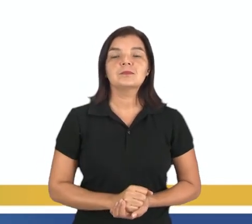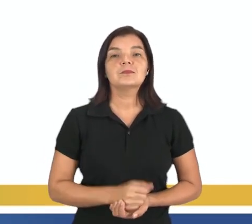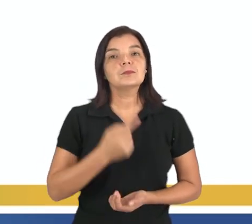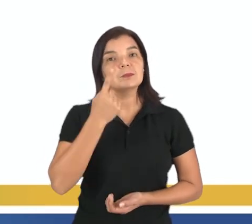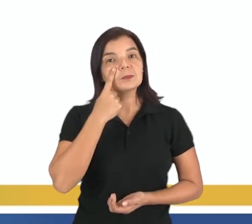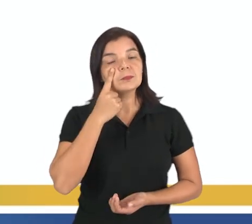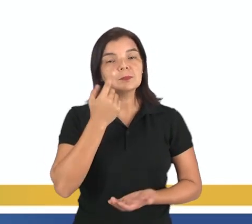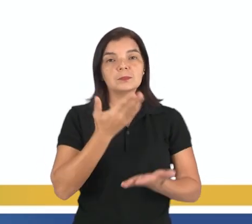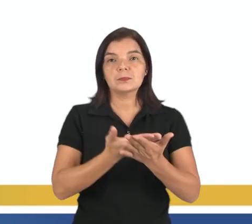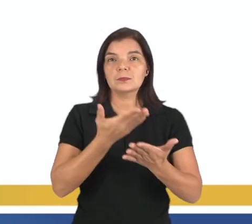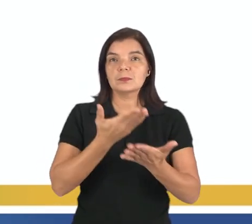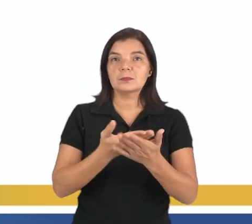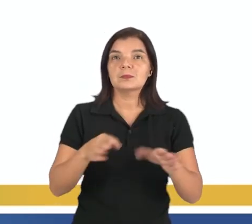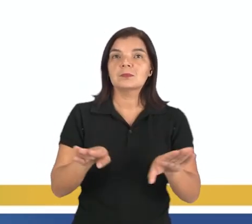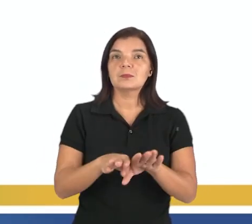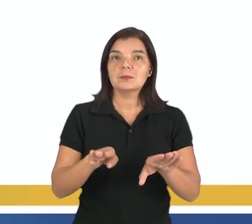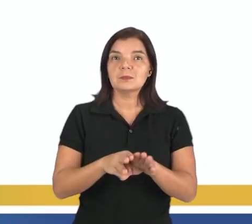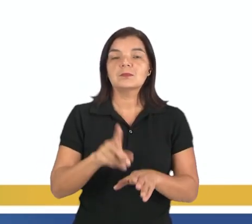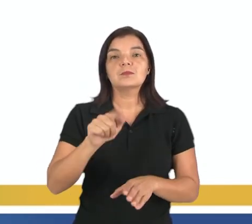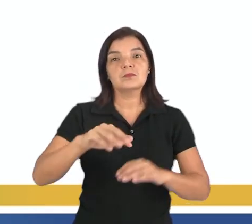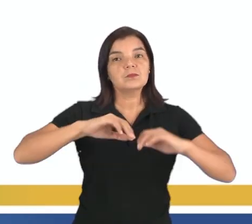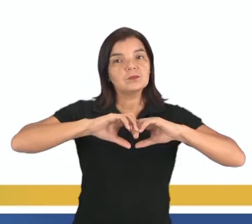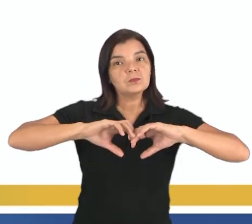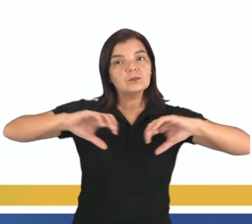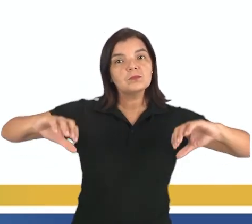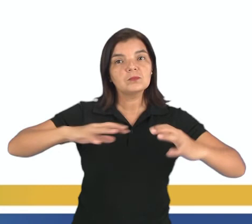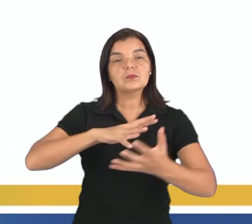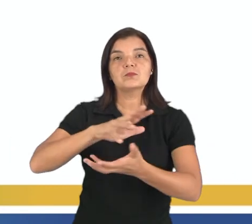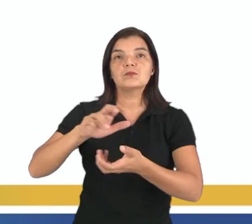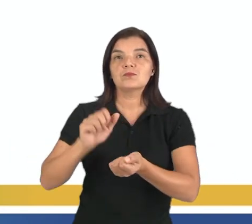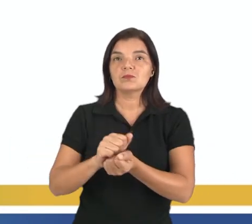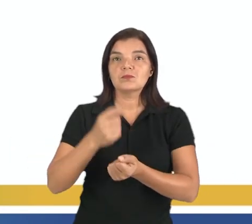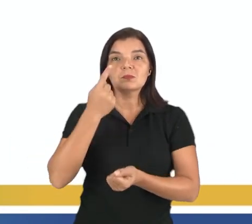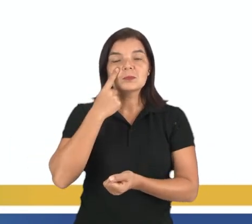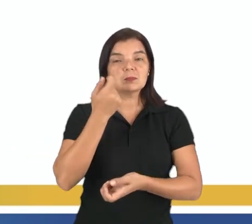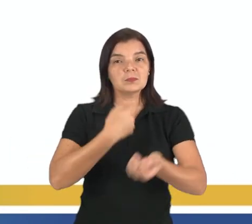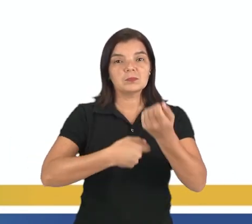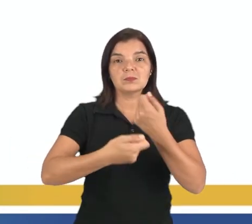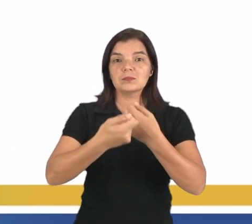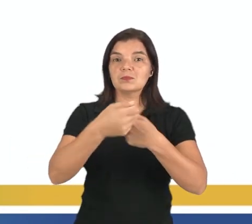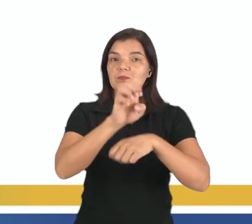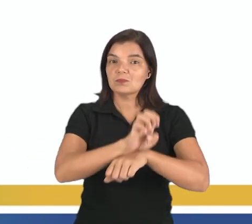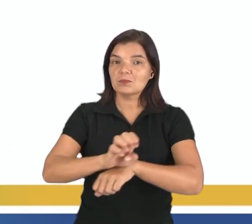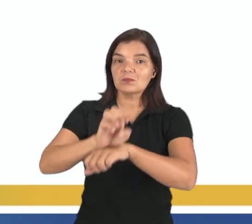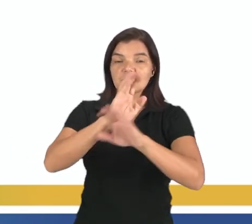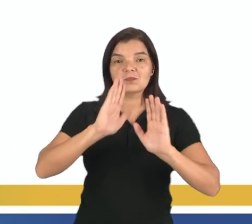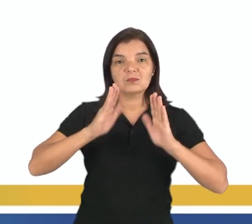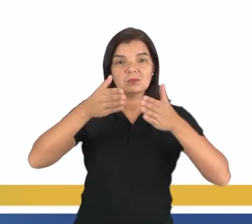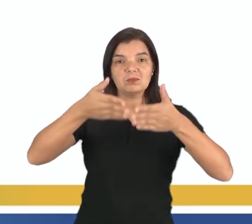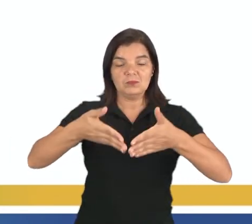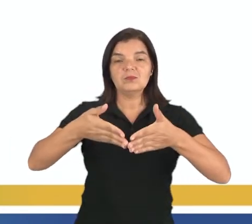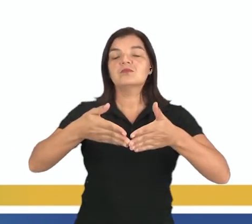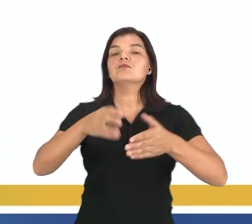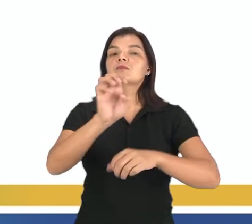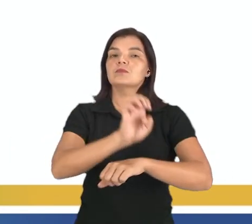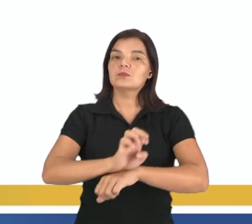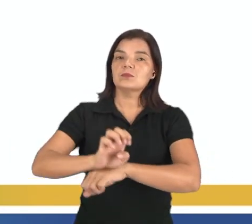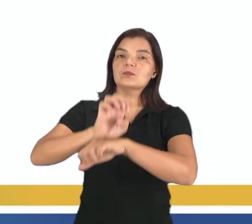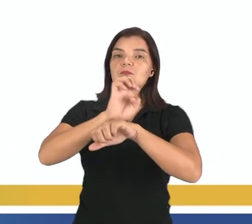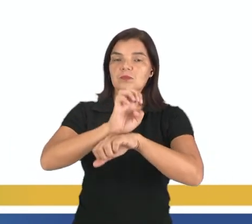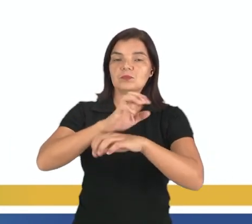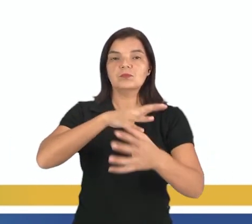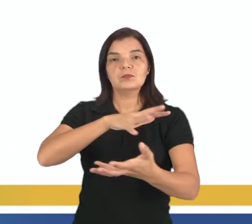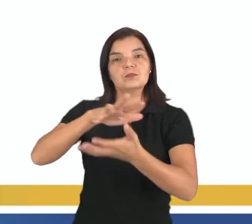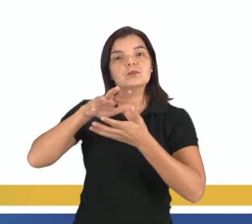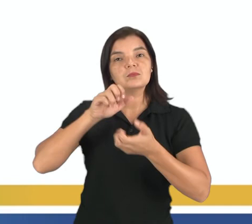Como nós vimos na nossa aula, essa divisão do mundo corresponde a uma visão eurocêntrica, era a visão da Europa em relação